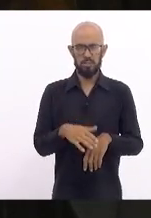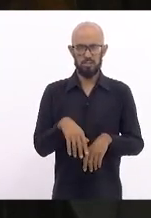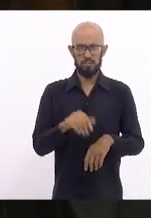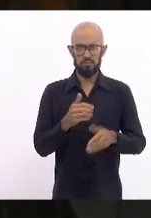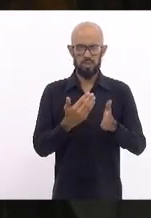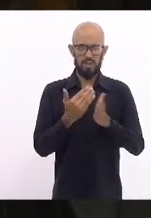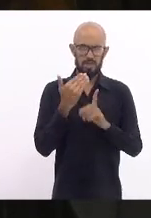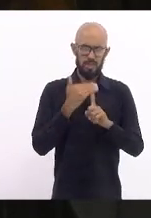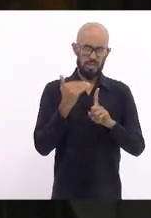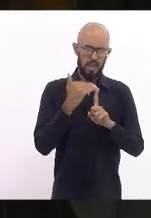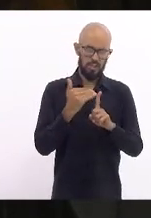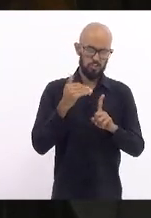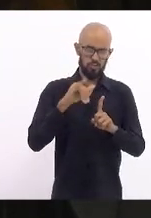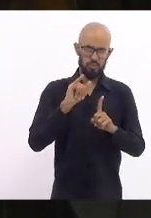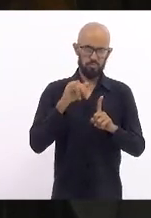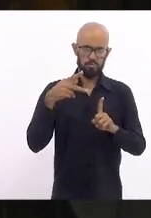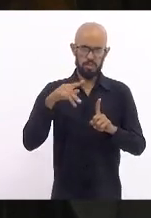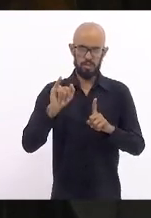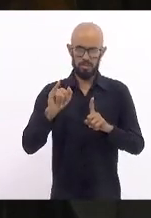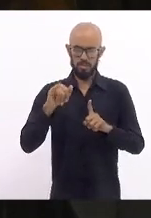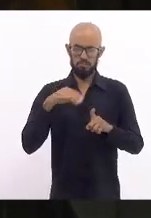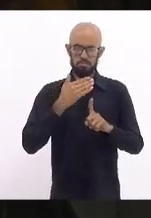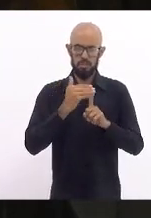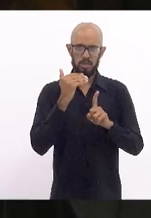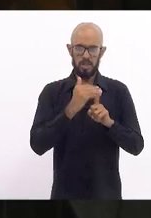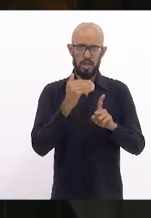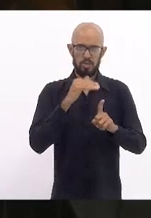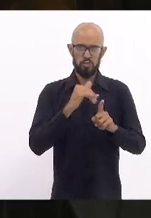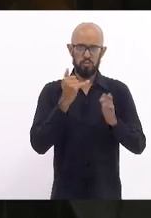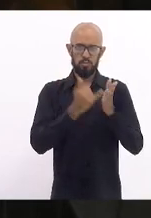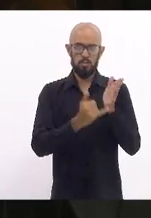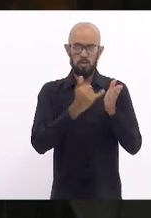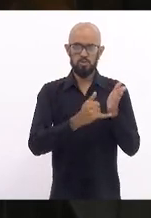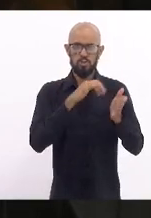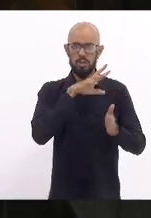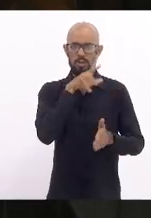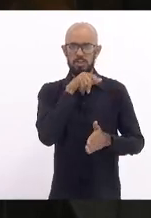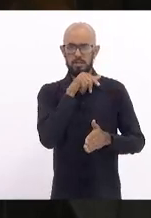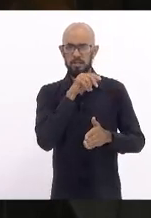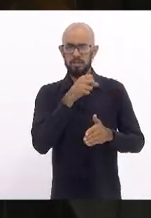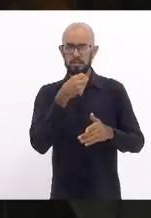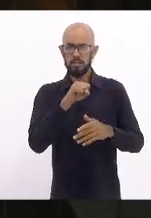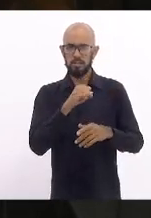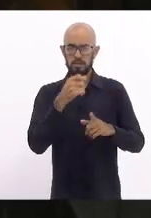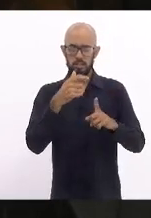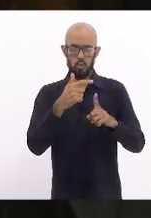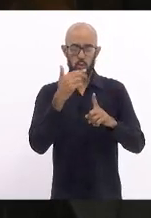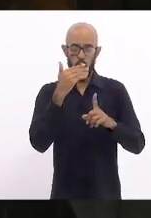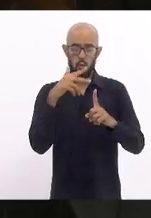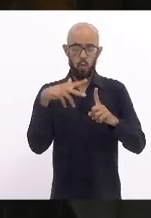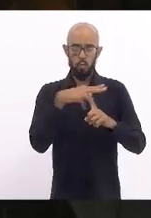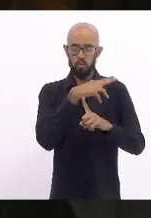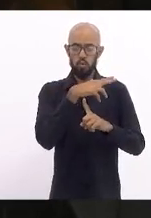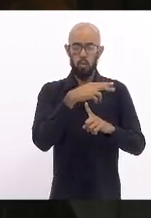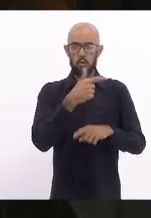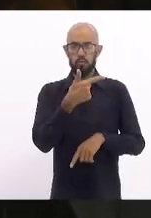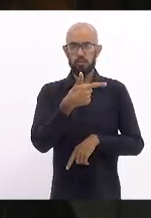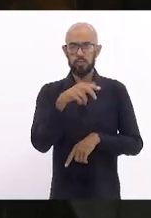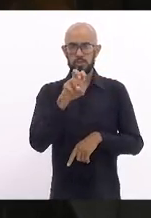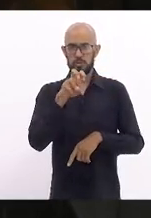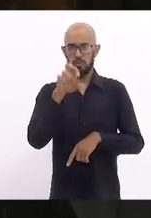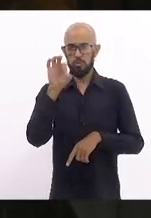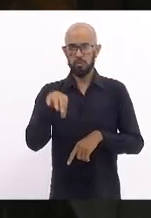IPI e metade do Imposto de Renda. se cortou 25%, a nossa